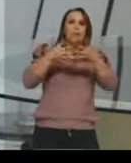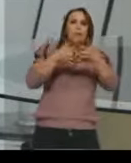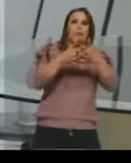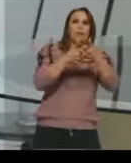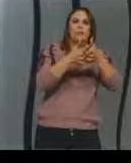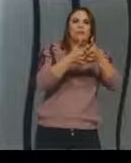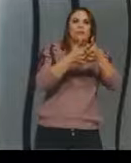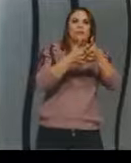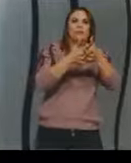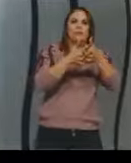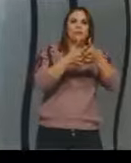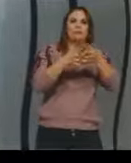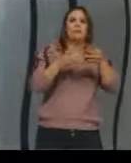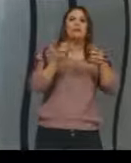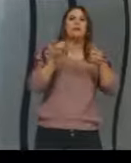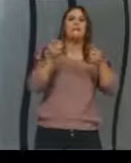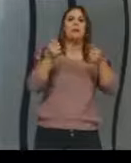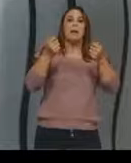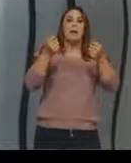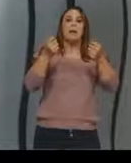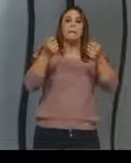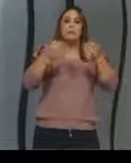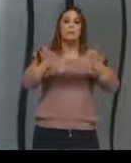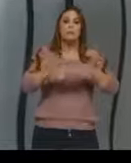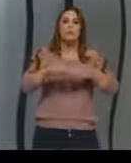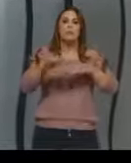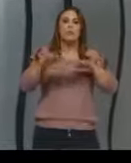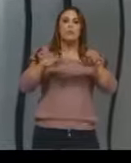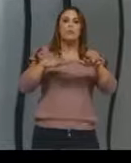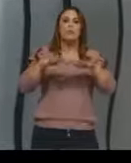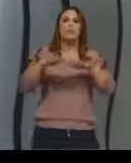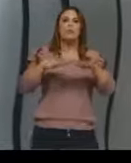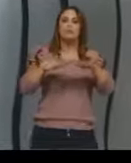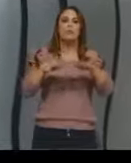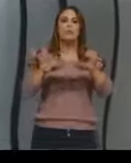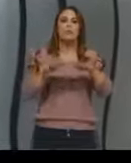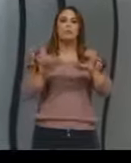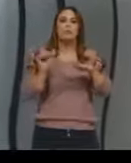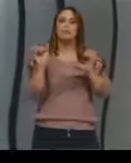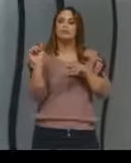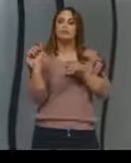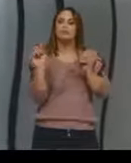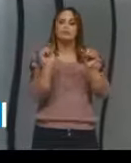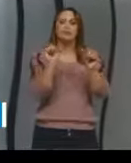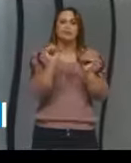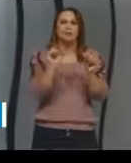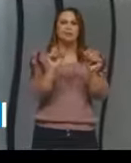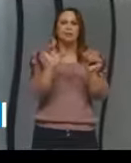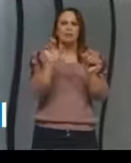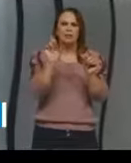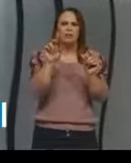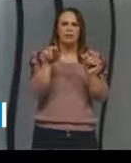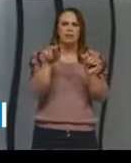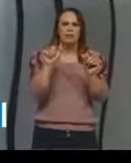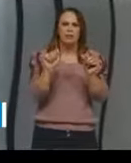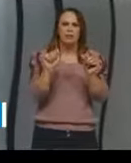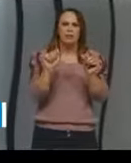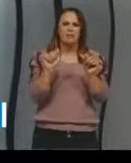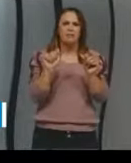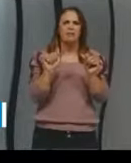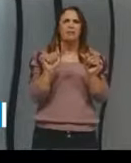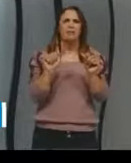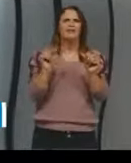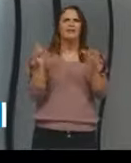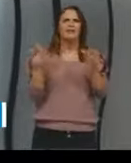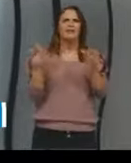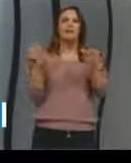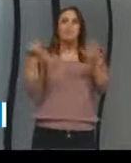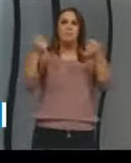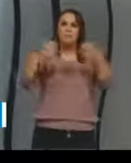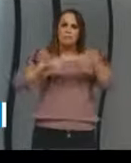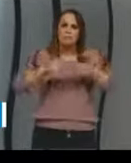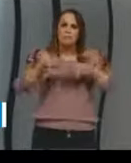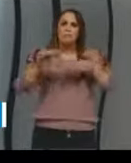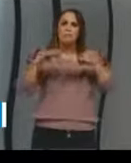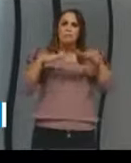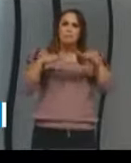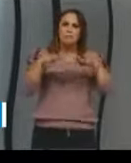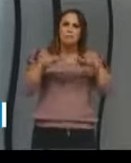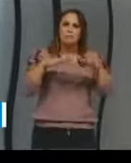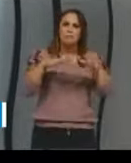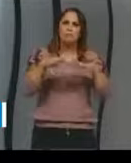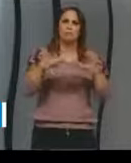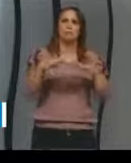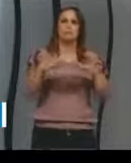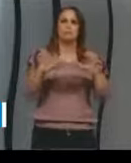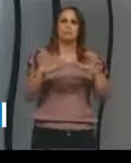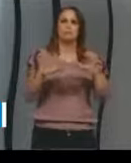foram colocados nas cubas que foram preparados no processo anterior. Então, o que vai acontecer? você vai ter um circuito